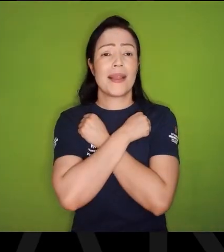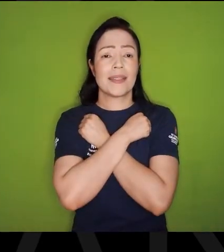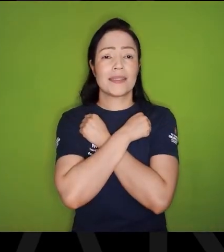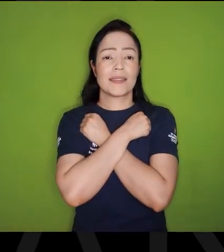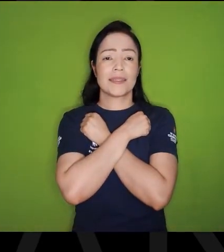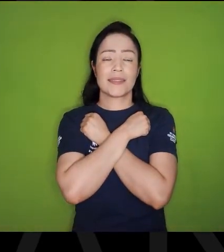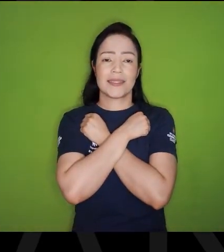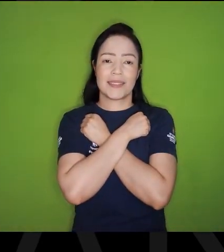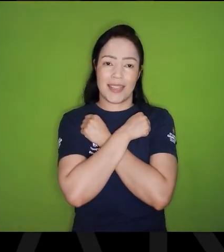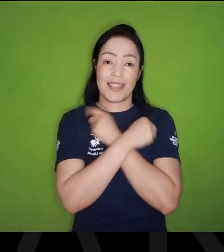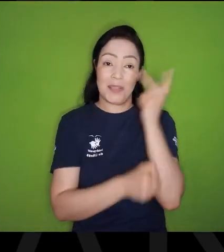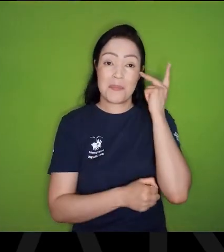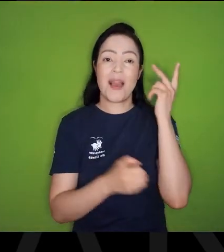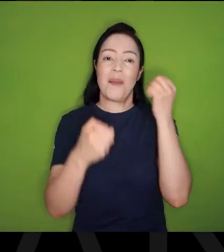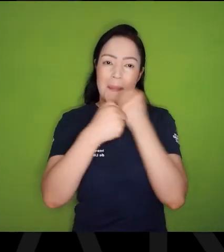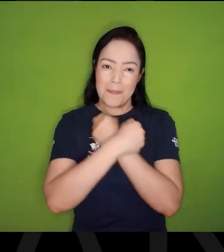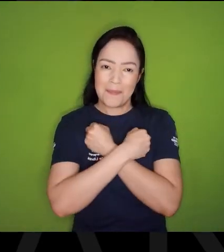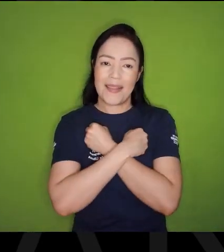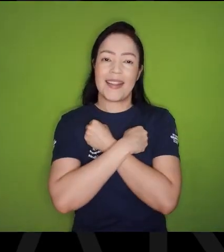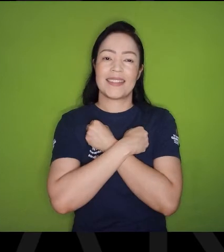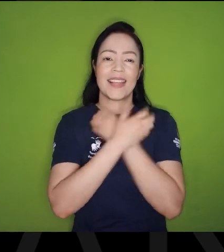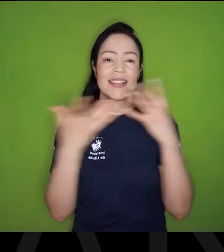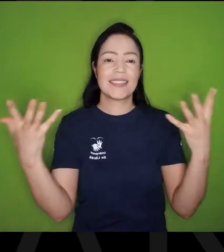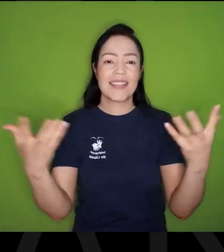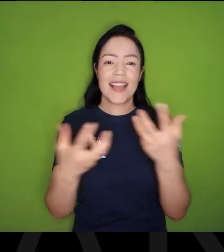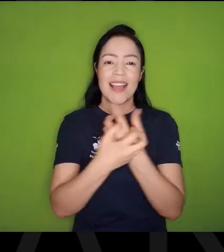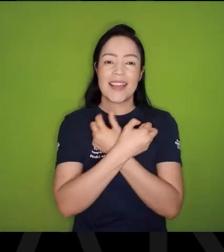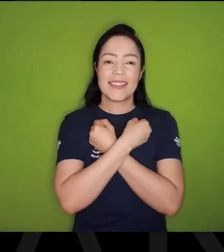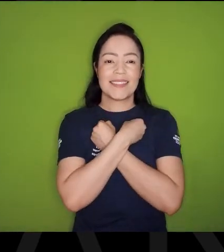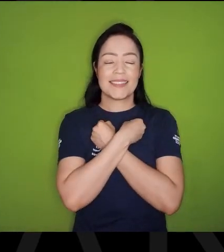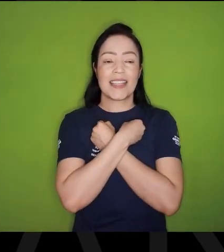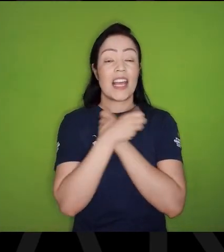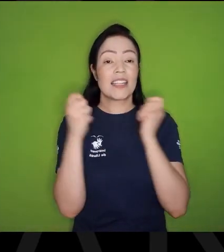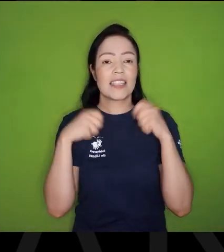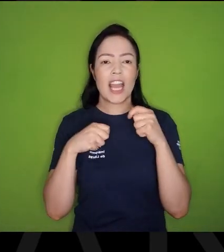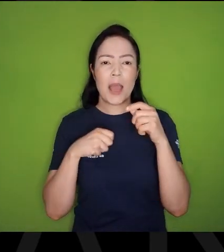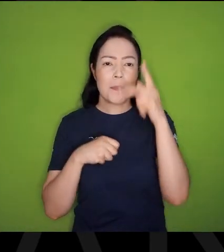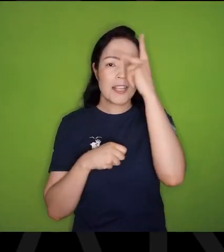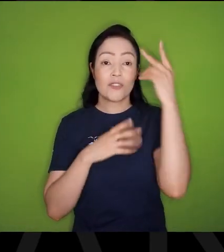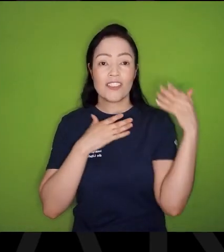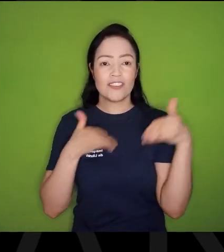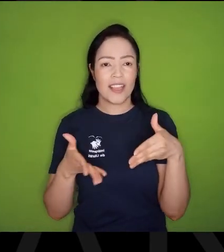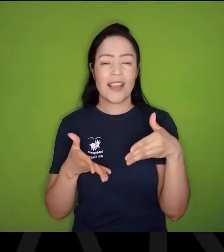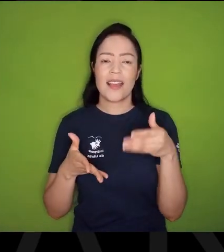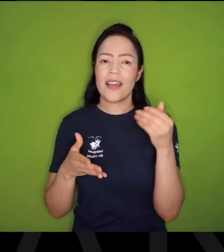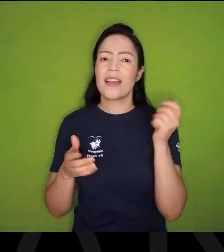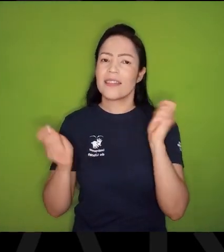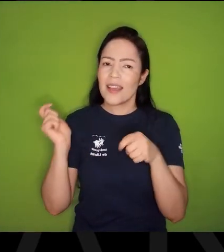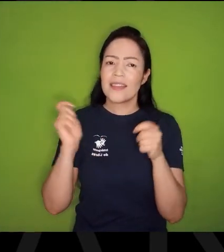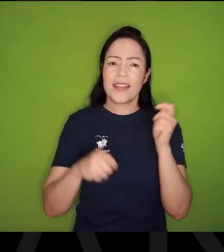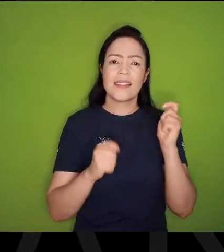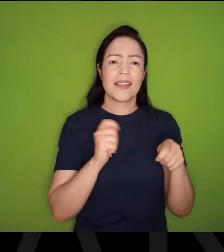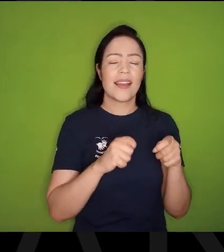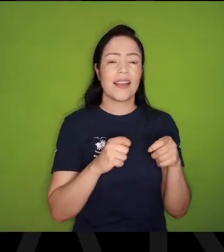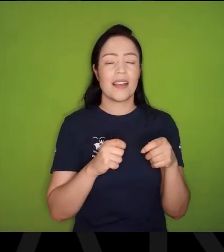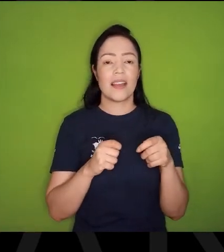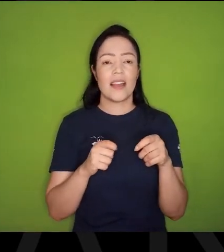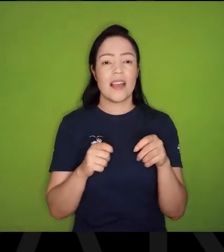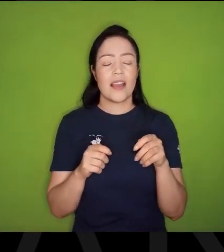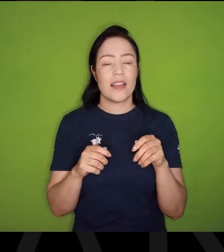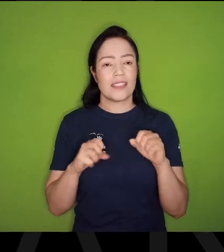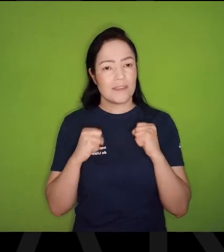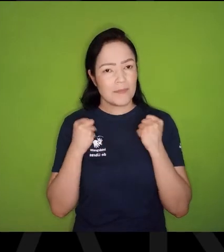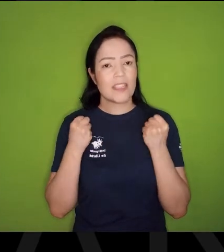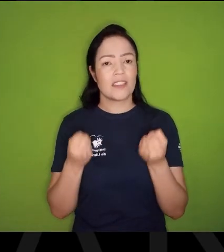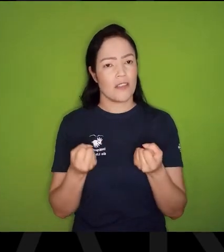São Paulo abraça, E São Paulo dá muita oportunidade para quem chega aqui, Agora é uma cidade que requer esforços,